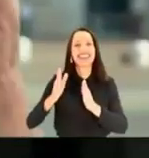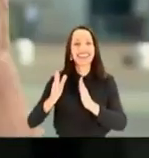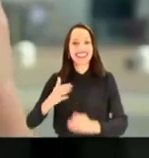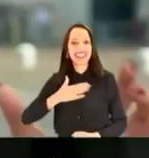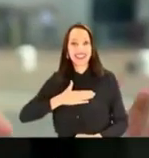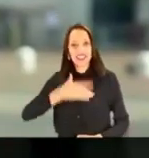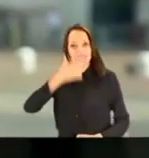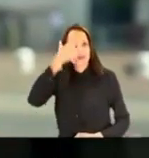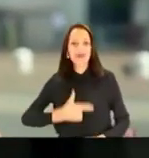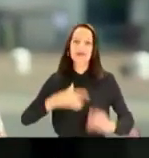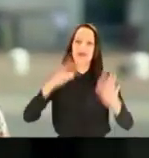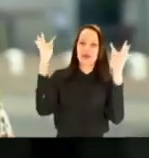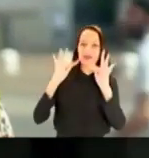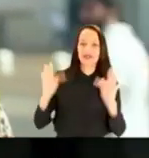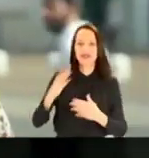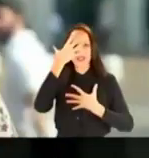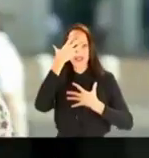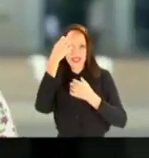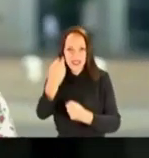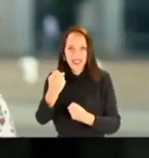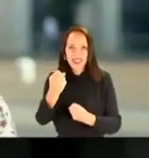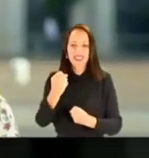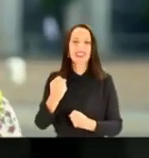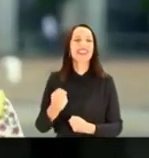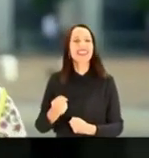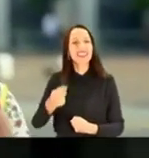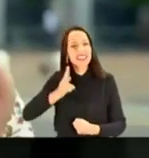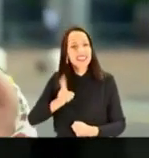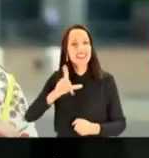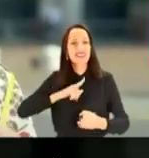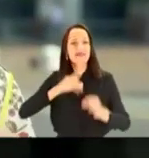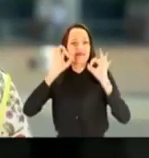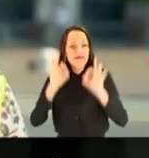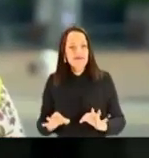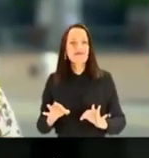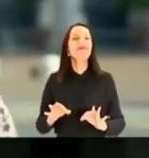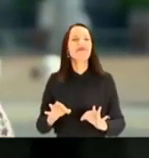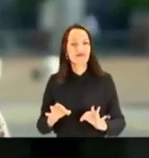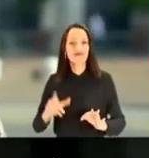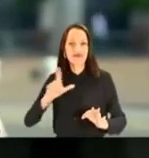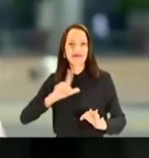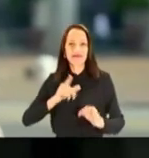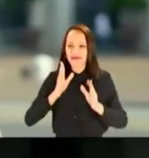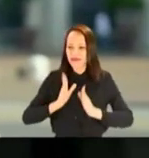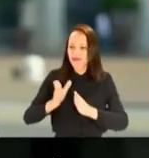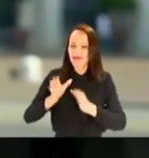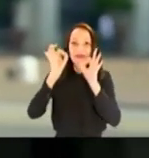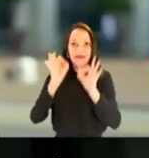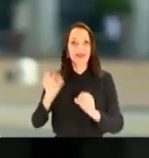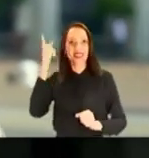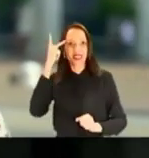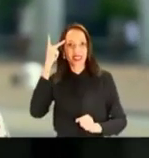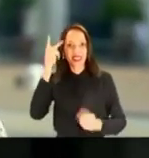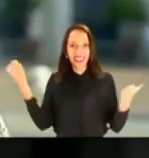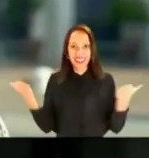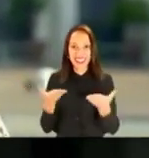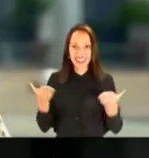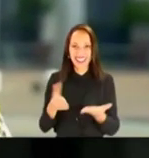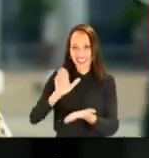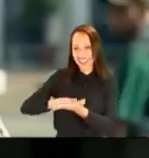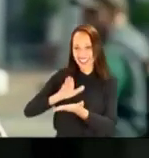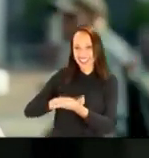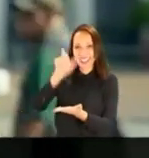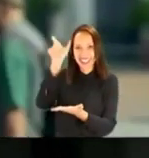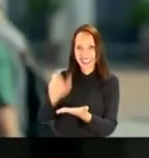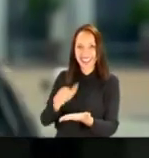Eu estou muito feliz e confiante. Eu nunca tive tanta certeza que São Paulo está no caminho certo como estará nas